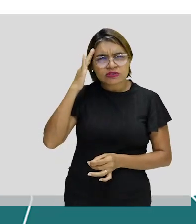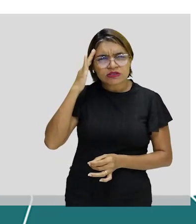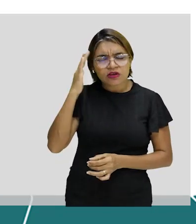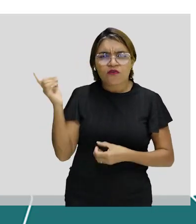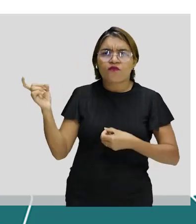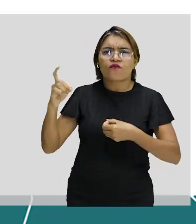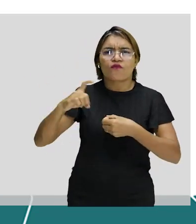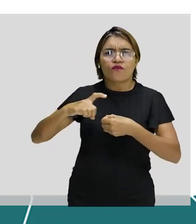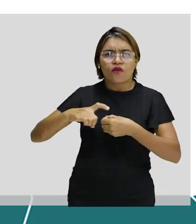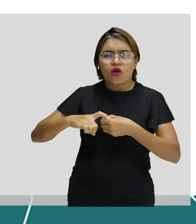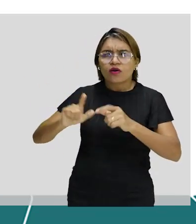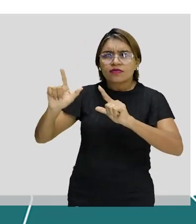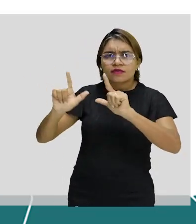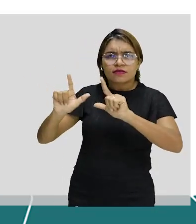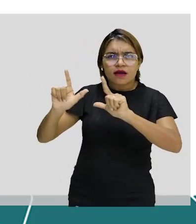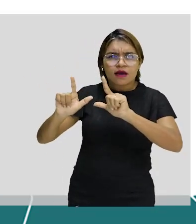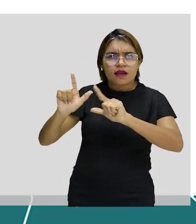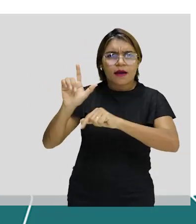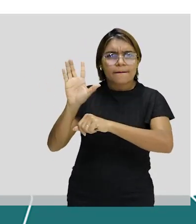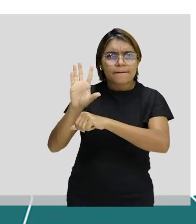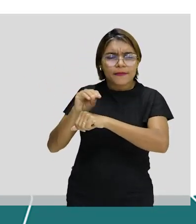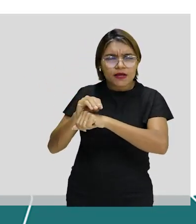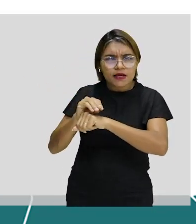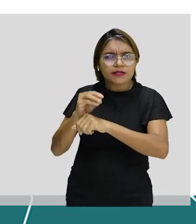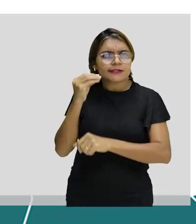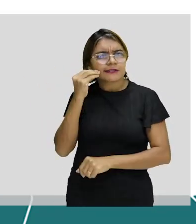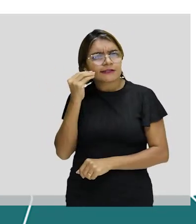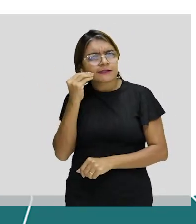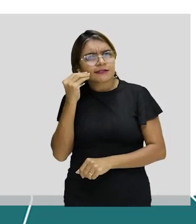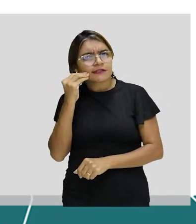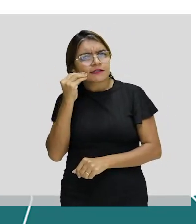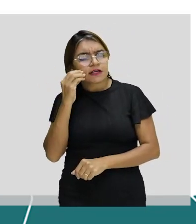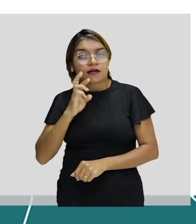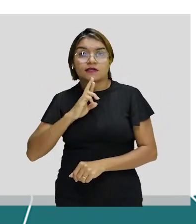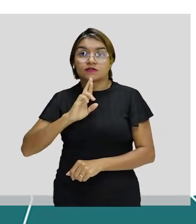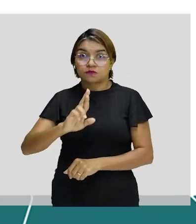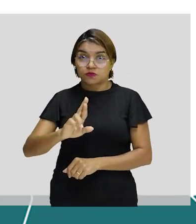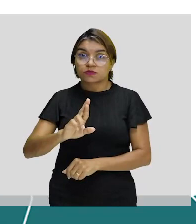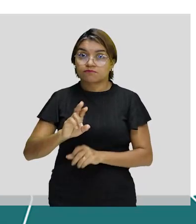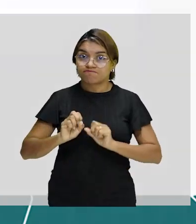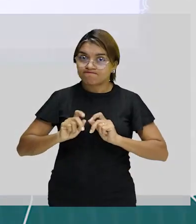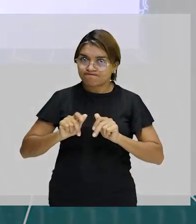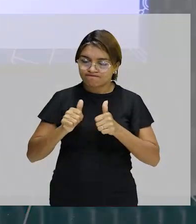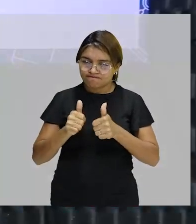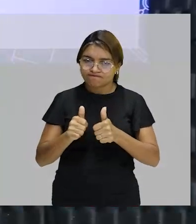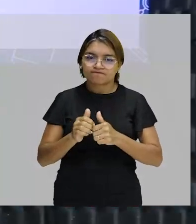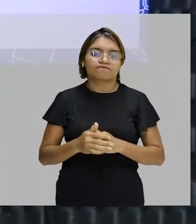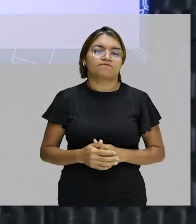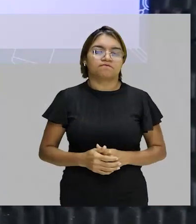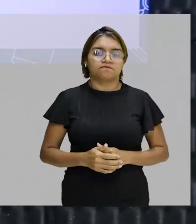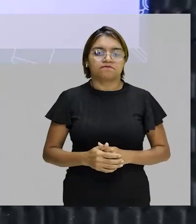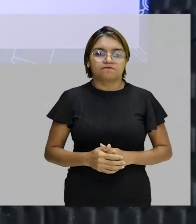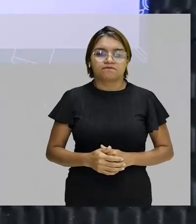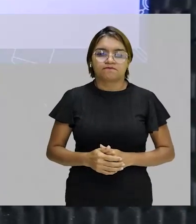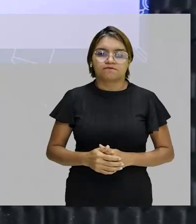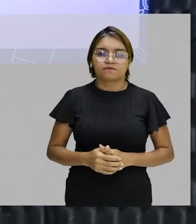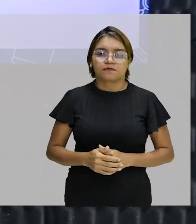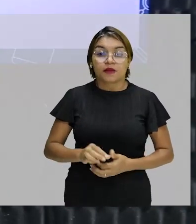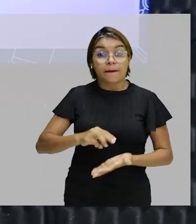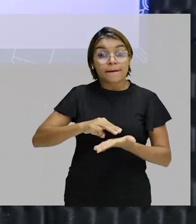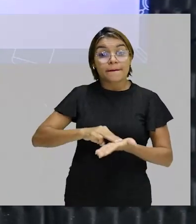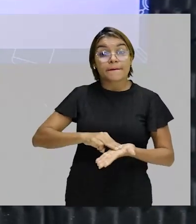você depois tentar resolver essas questões. Determine a massa em